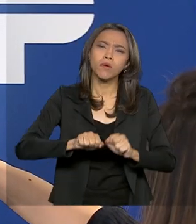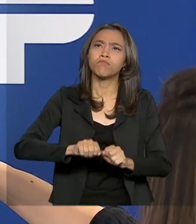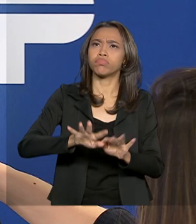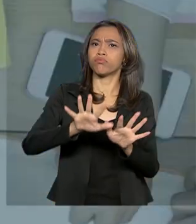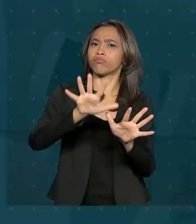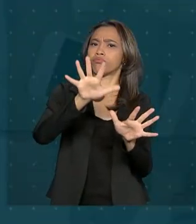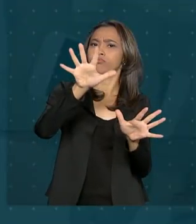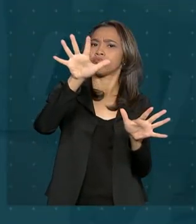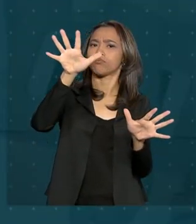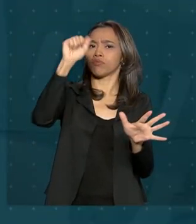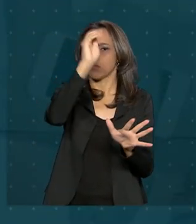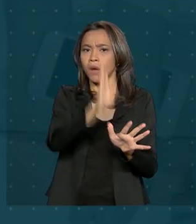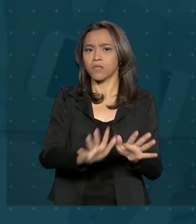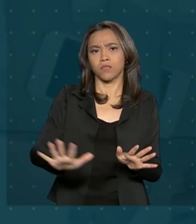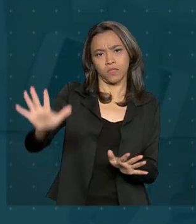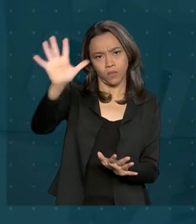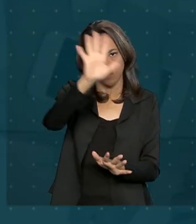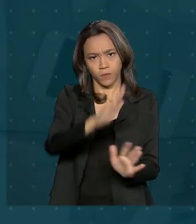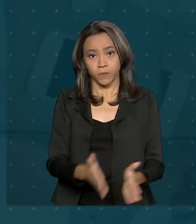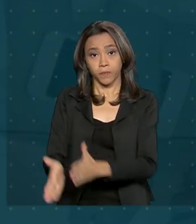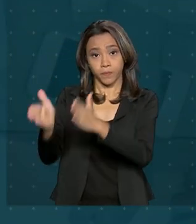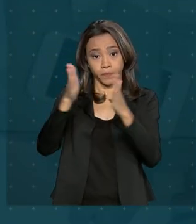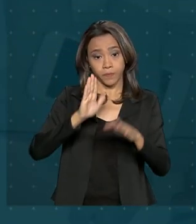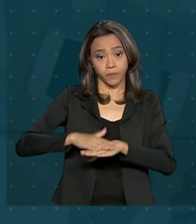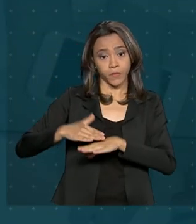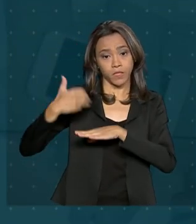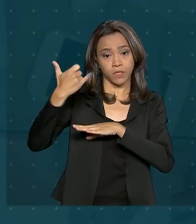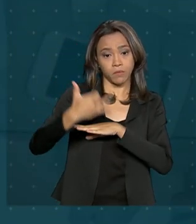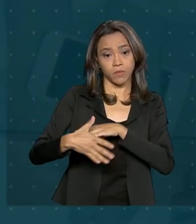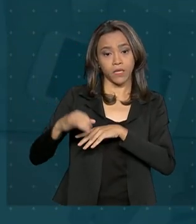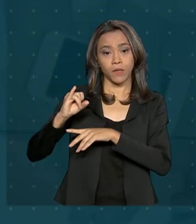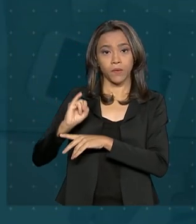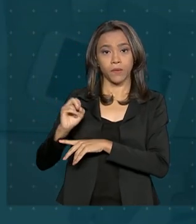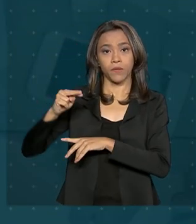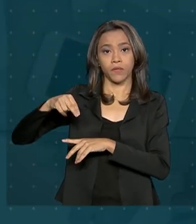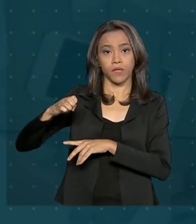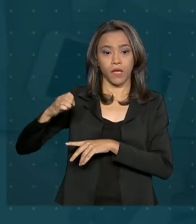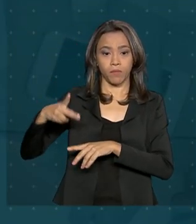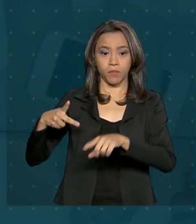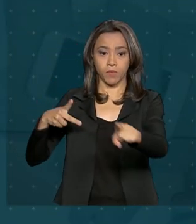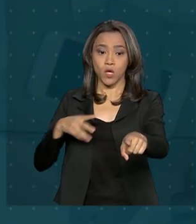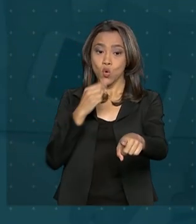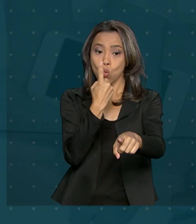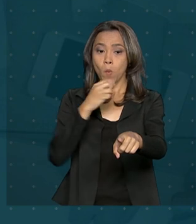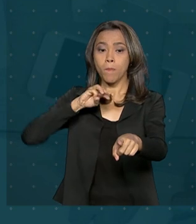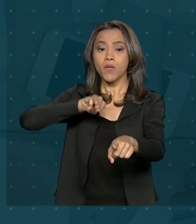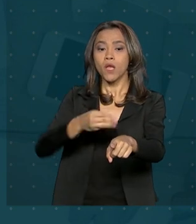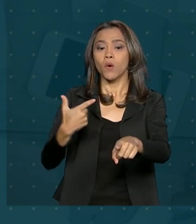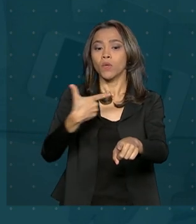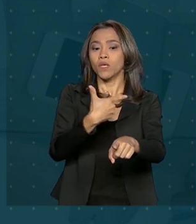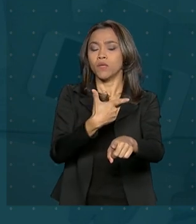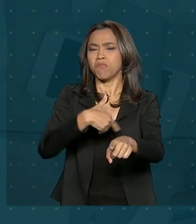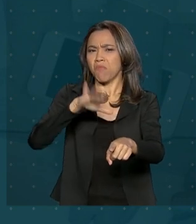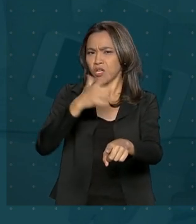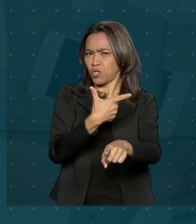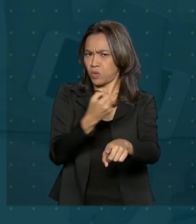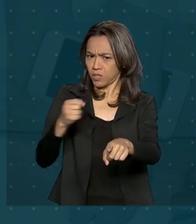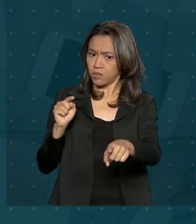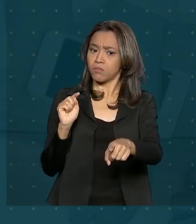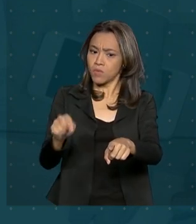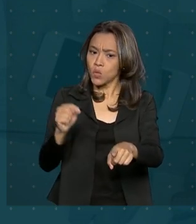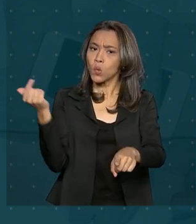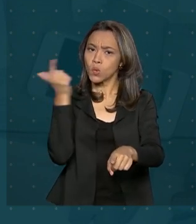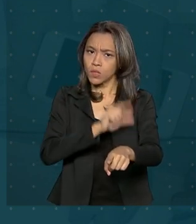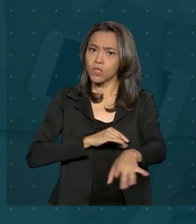cantos do Brasil. Ainda segundo o INEP, mais de 1 milhão e 200 mil estudantes concluíram o ensino superior